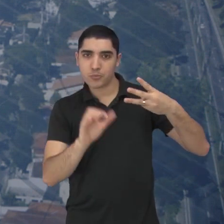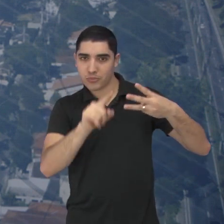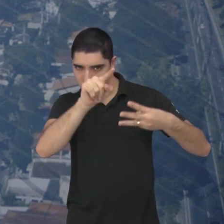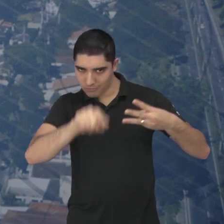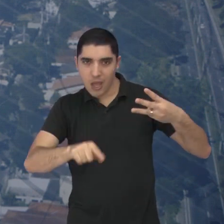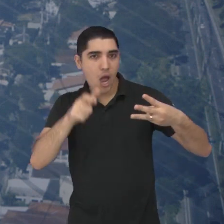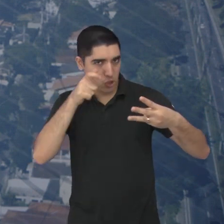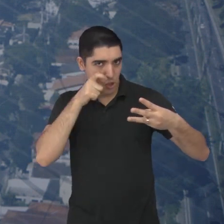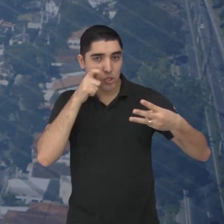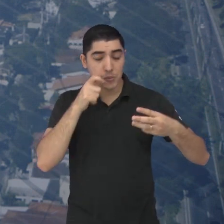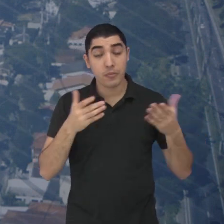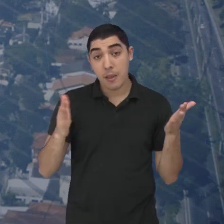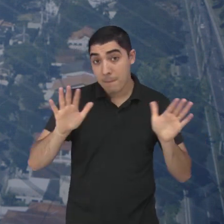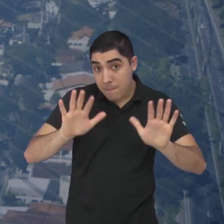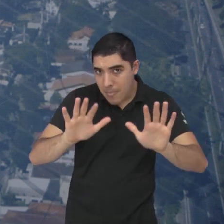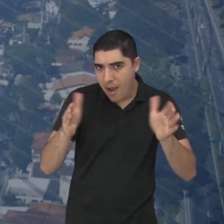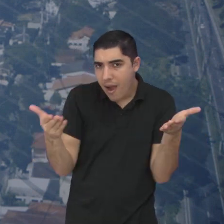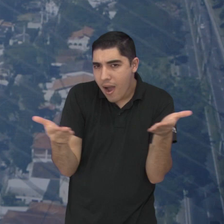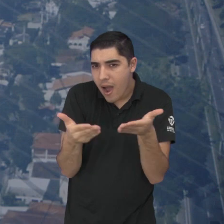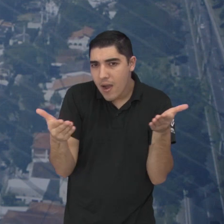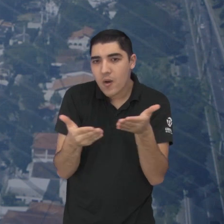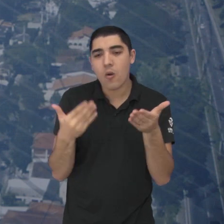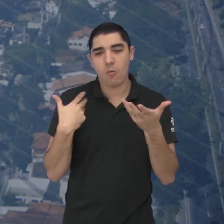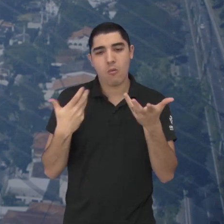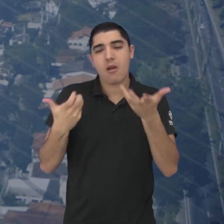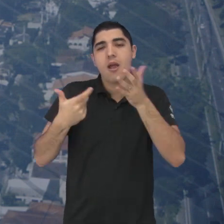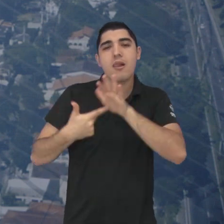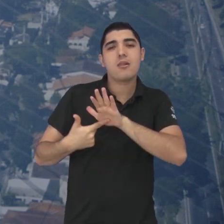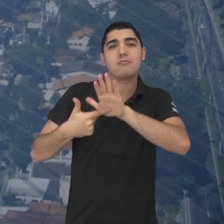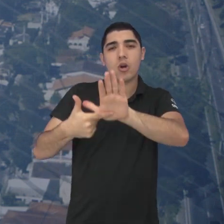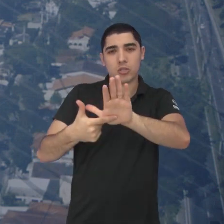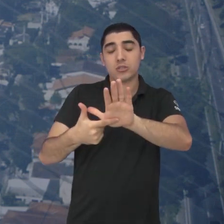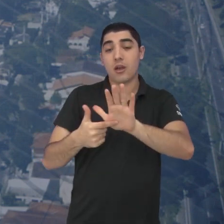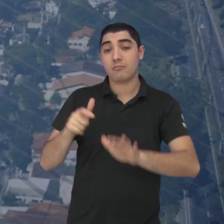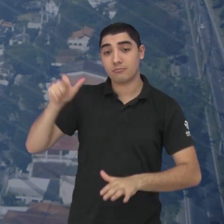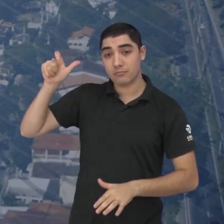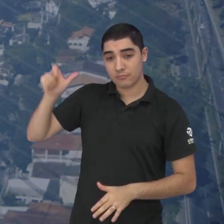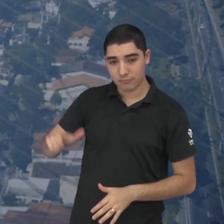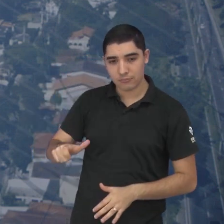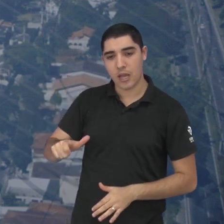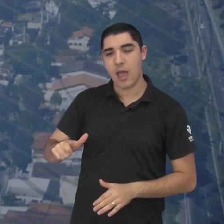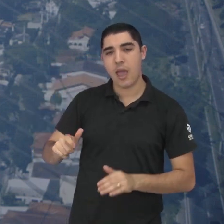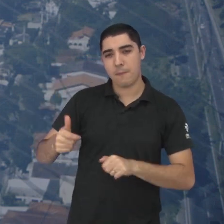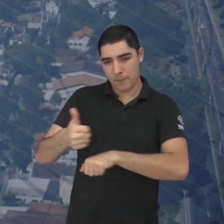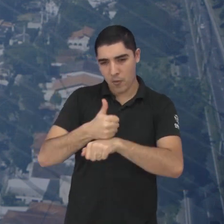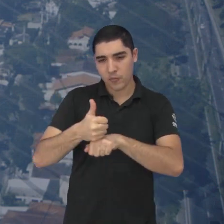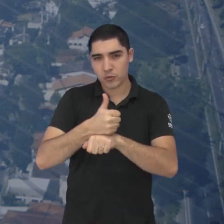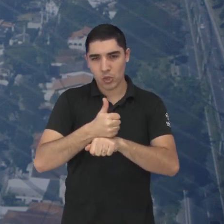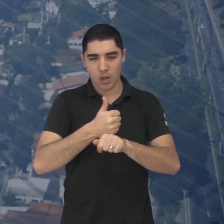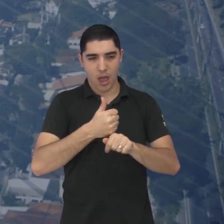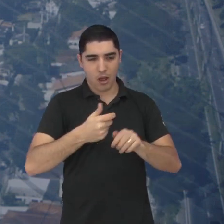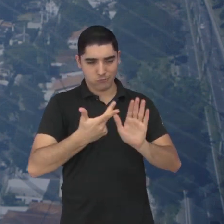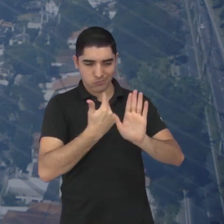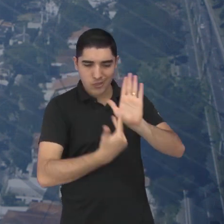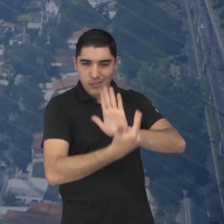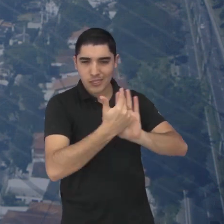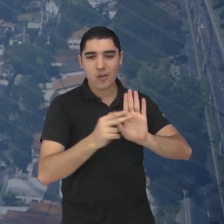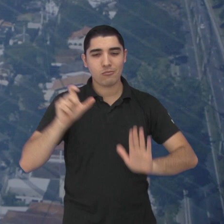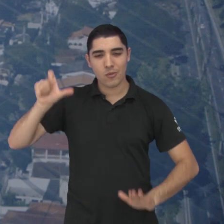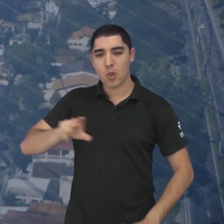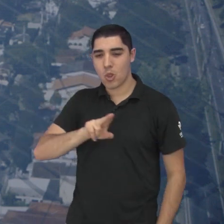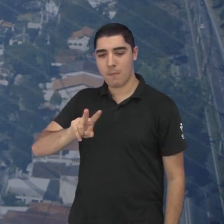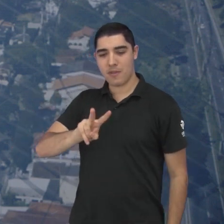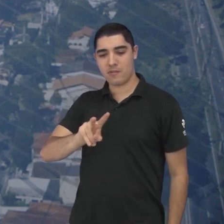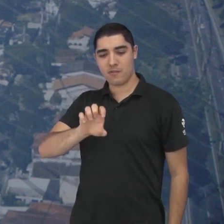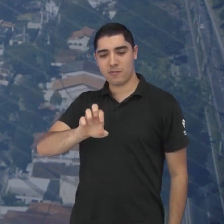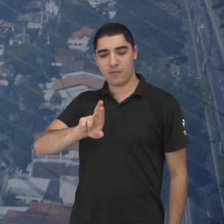mas agora eu quero mostrar para vocês o depoimento da ilustradora Verônica Gouveia, que ela fala